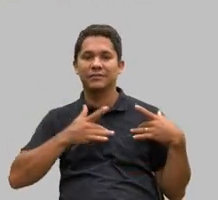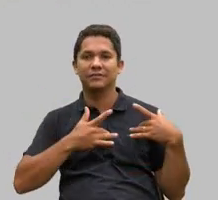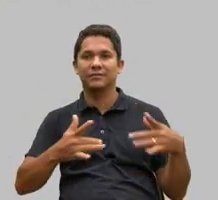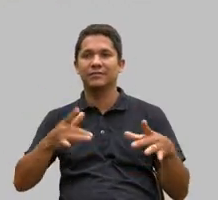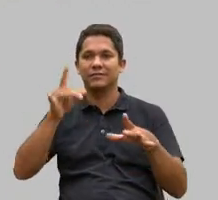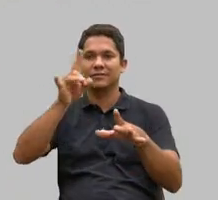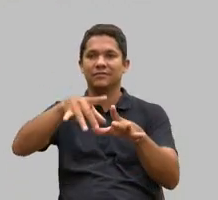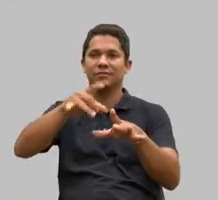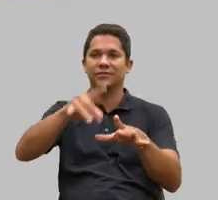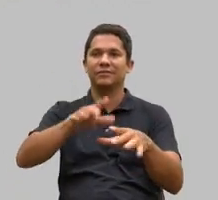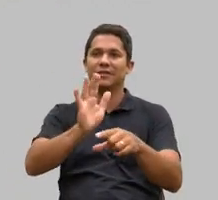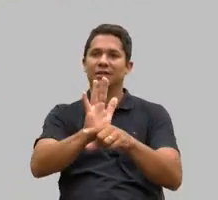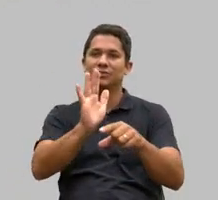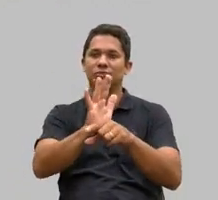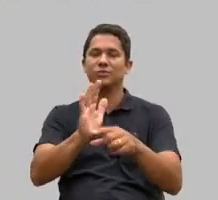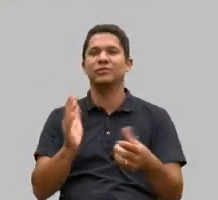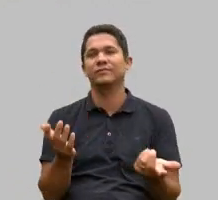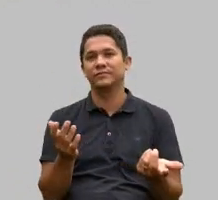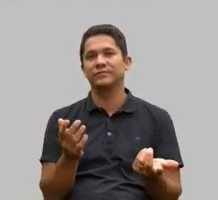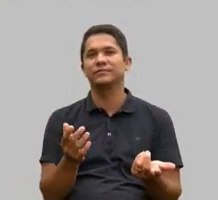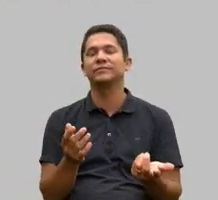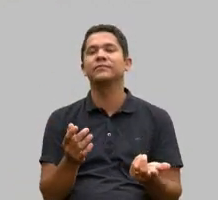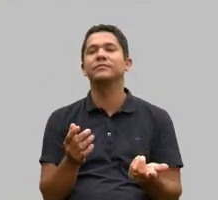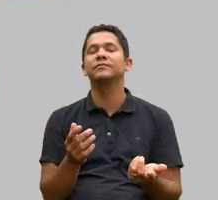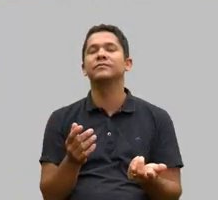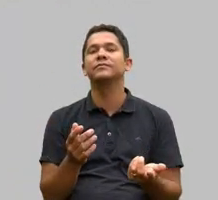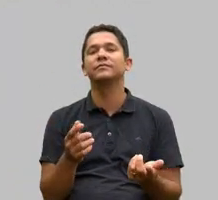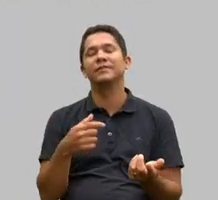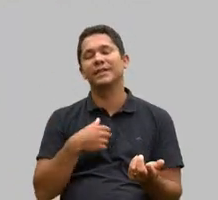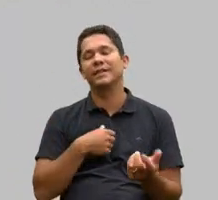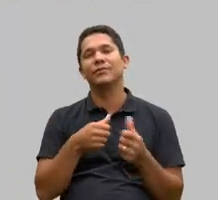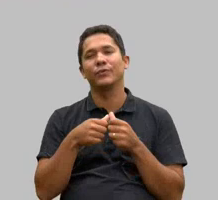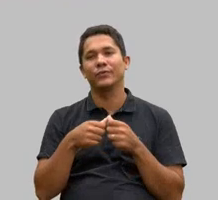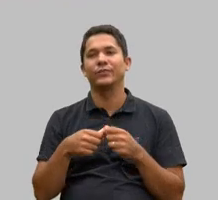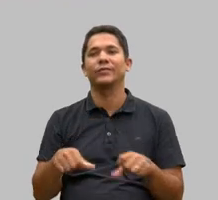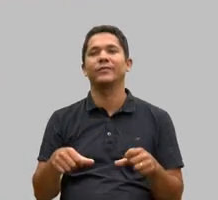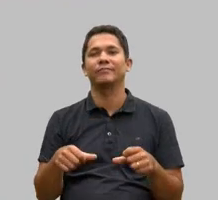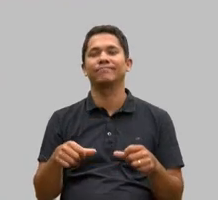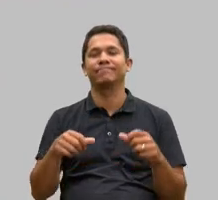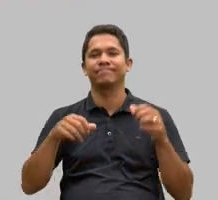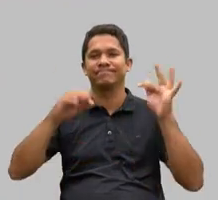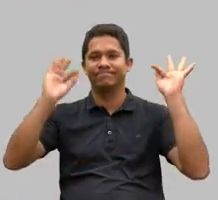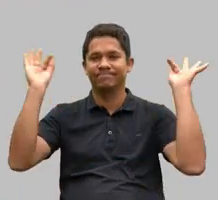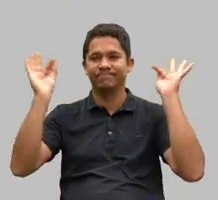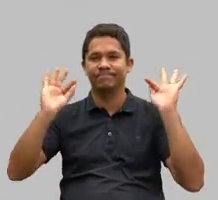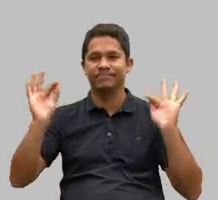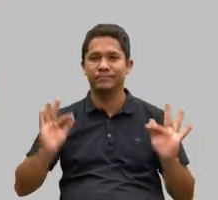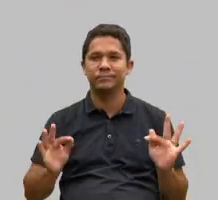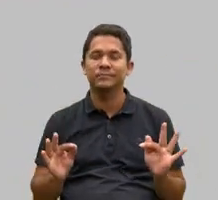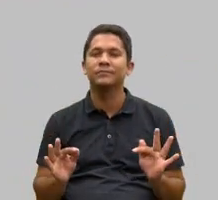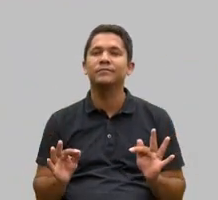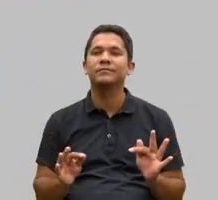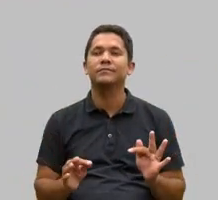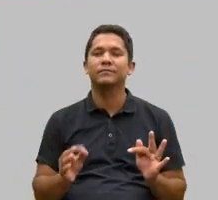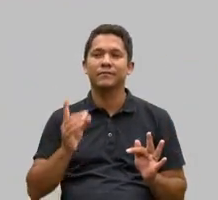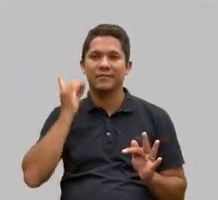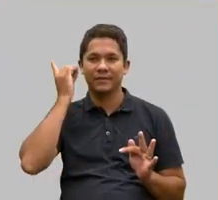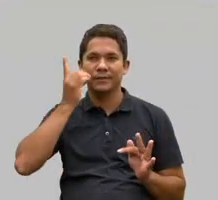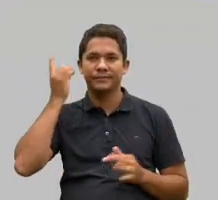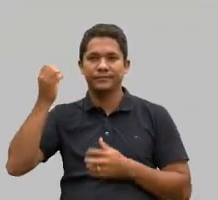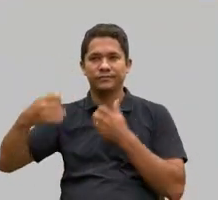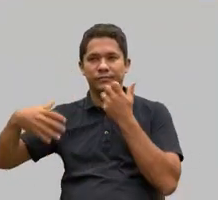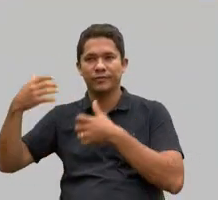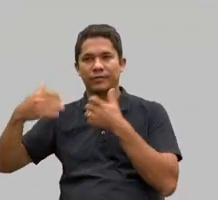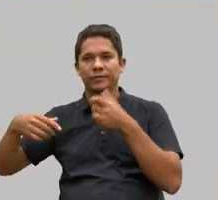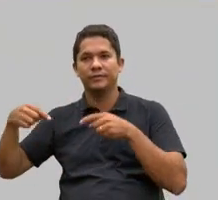sustentabilidade à nossa instituição. Eu fico muito feliz, deputado, quando eu escuto em relação a uma frente parlamentar